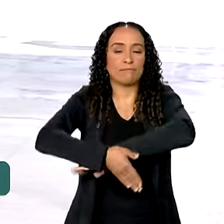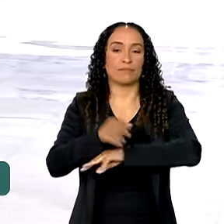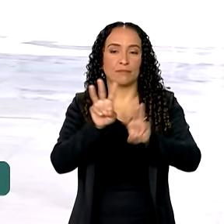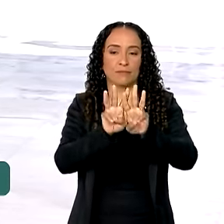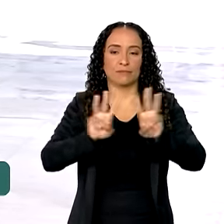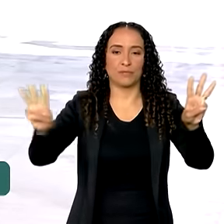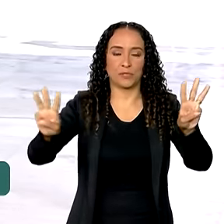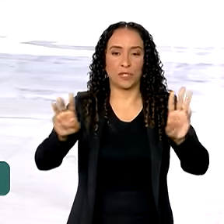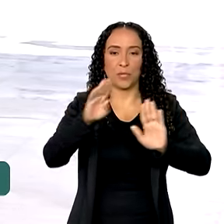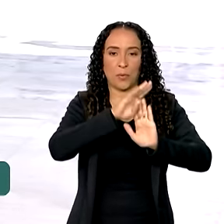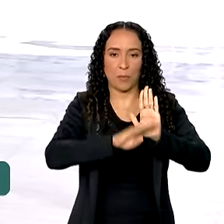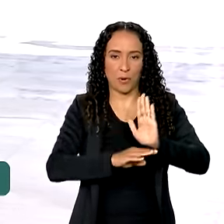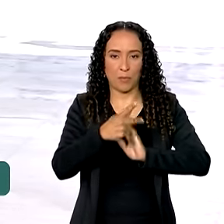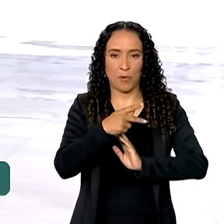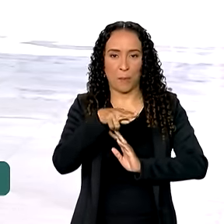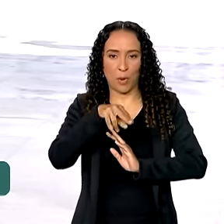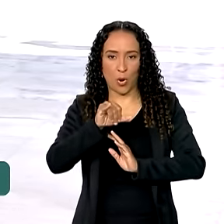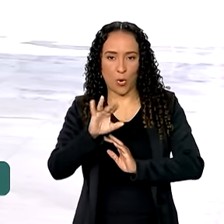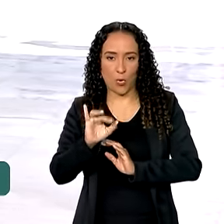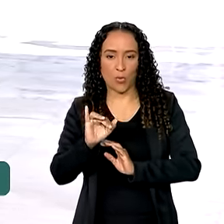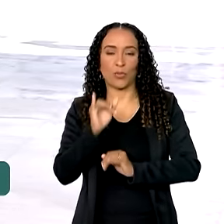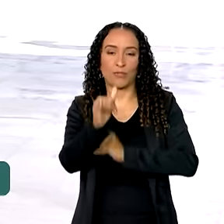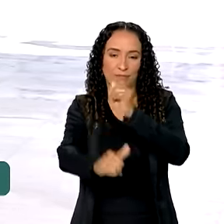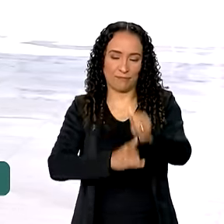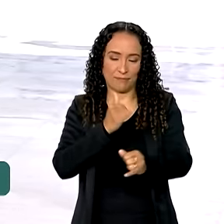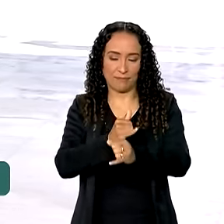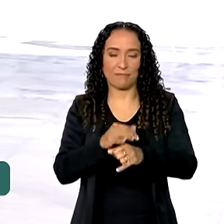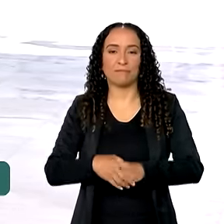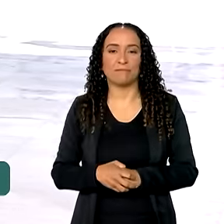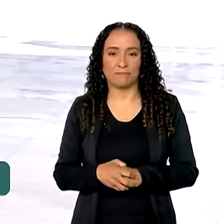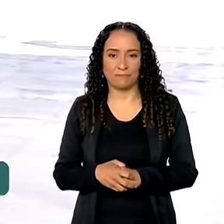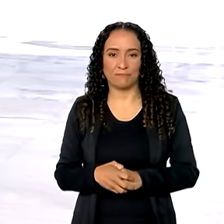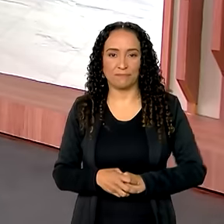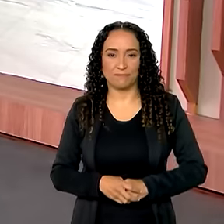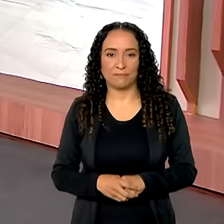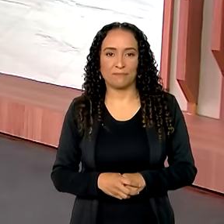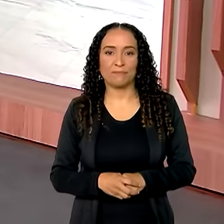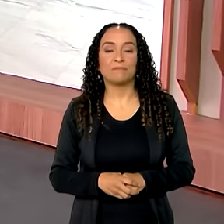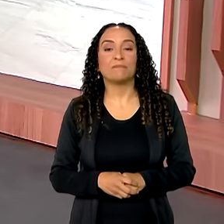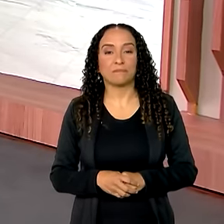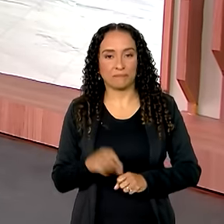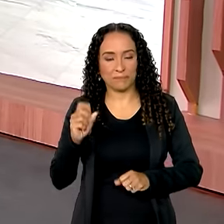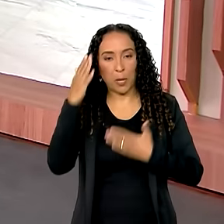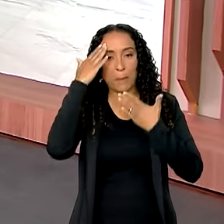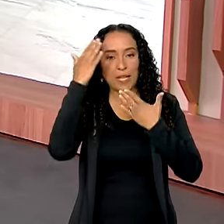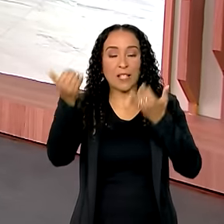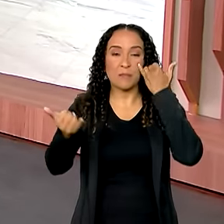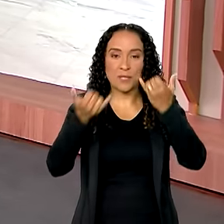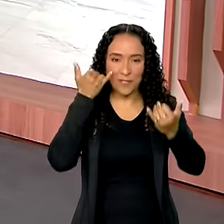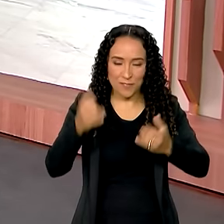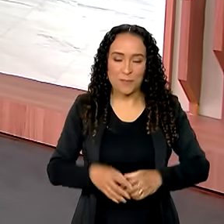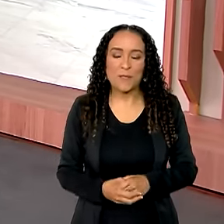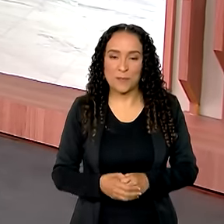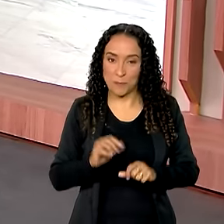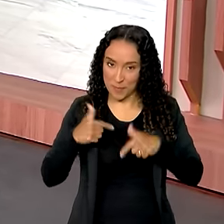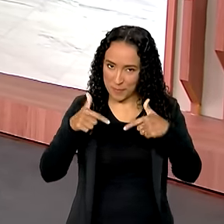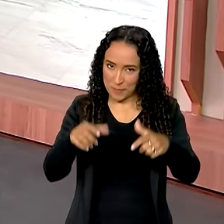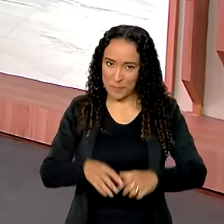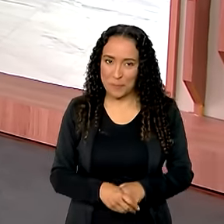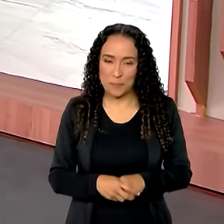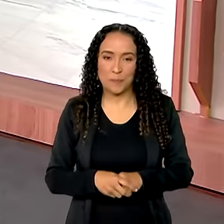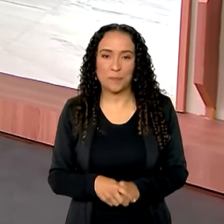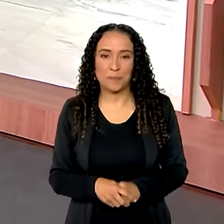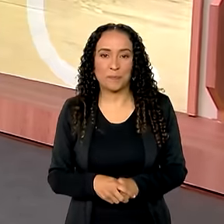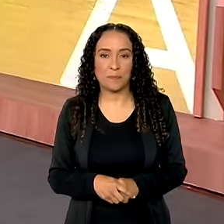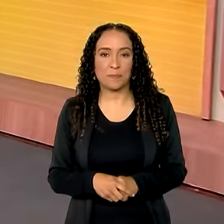a página do programa ProUni na internet. Vanessa. Ok, Luciana. Obrigada pelas informações. Bom trabalho para você.